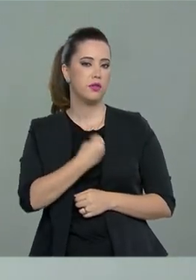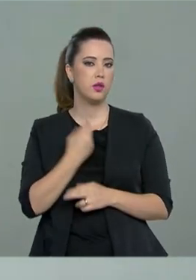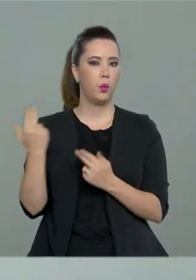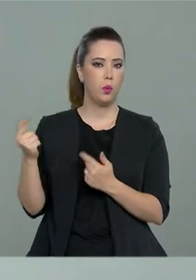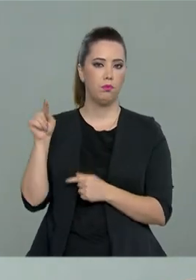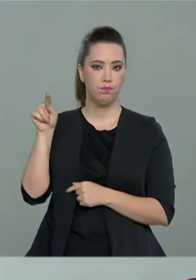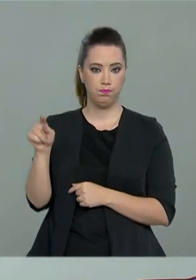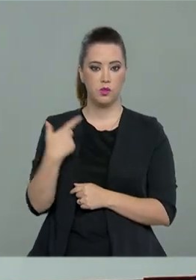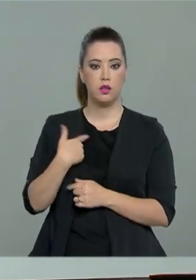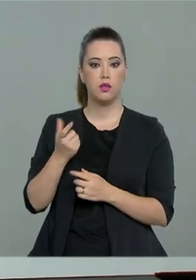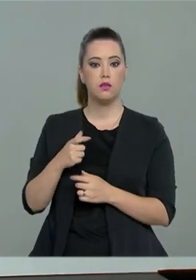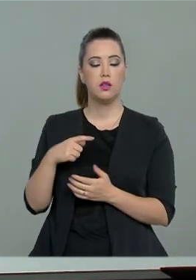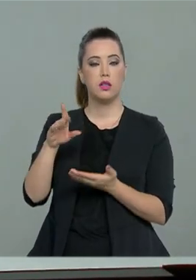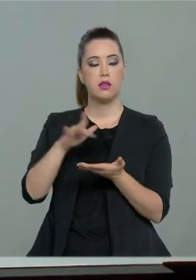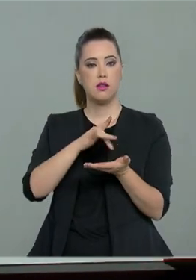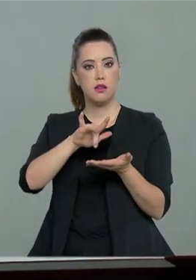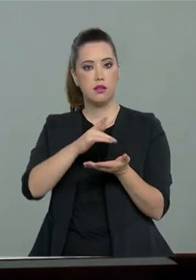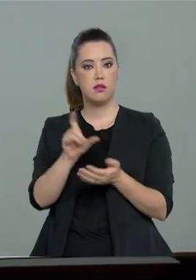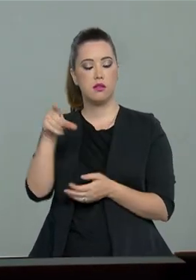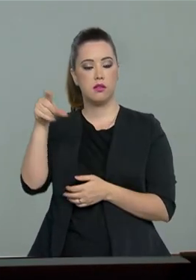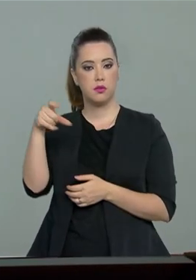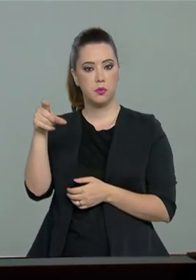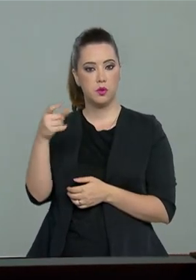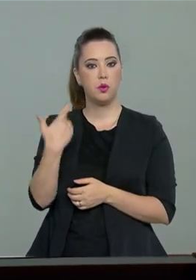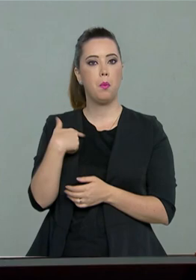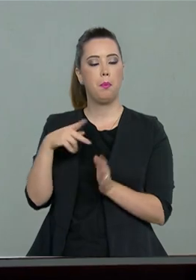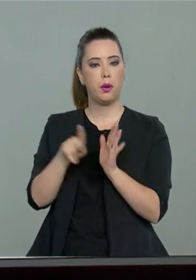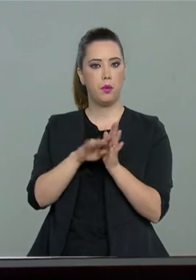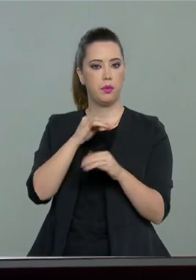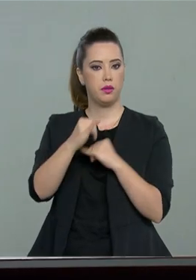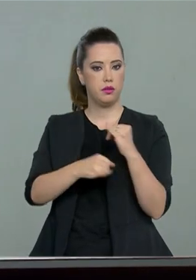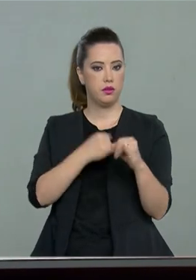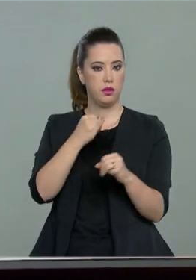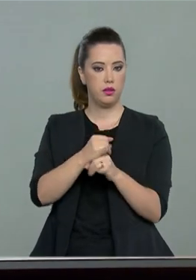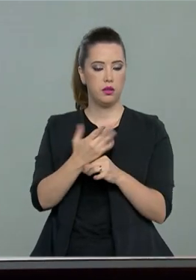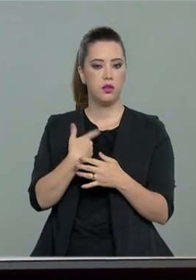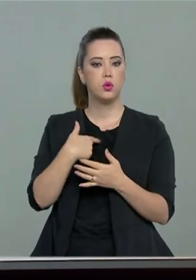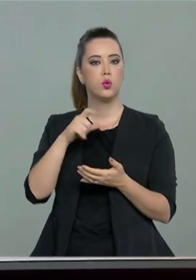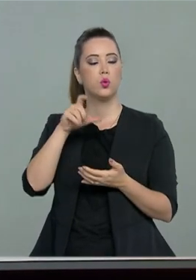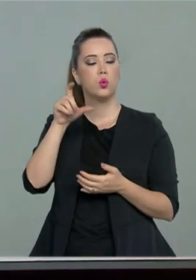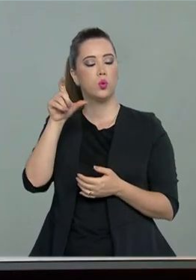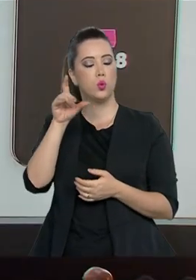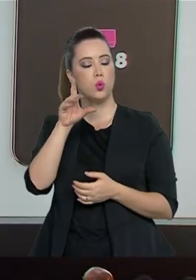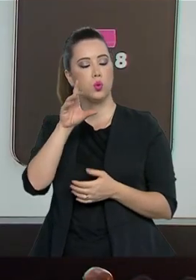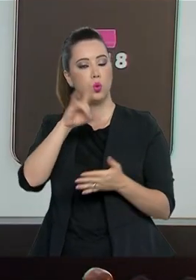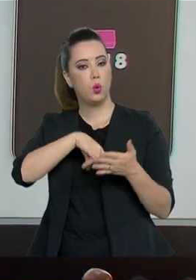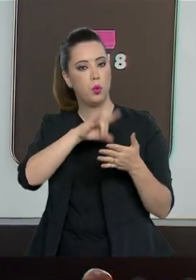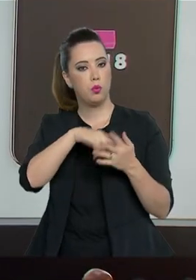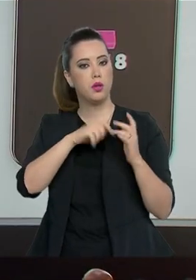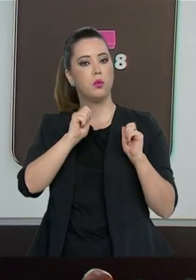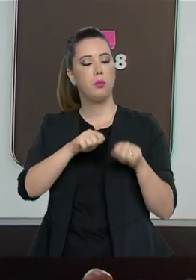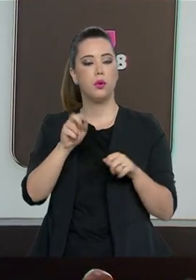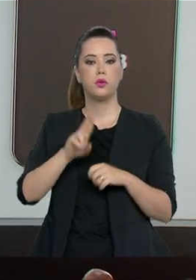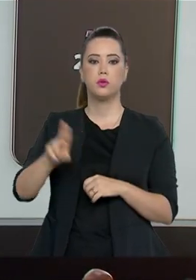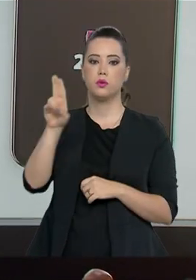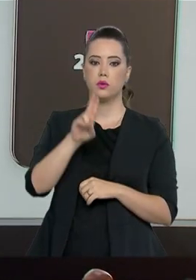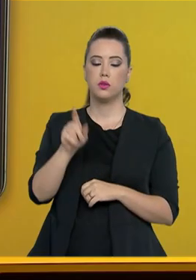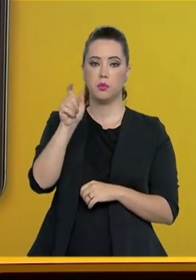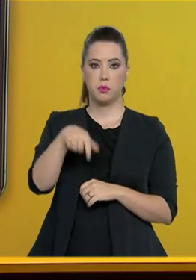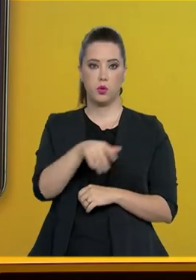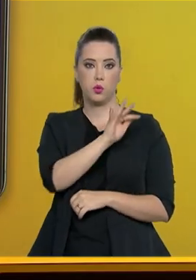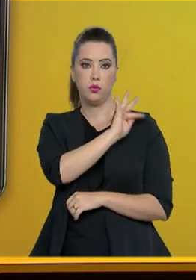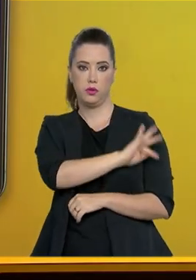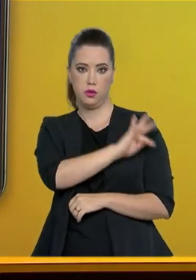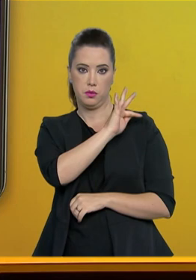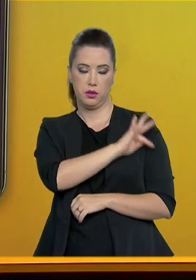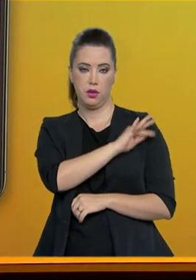Davi, foi lançada a identidade estudantil digital. O documento pode ser utilizado por quem frequenta a educação